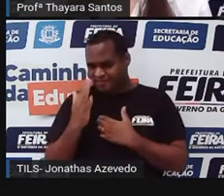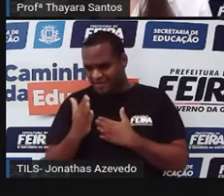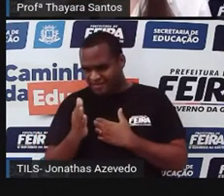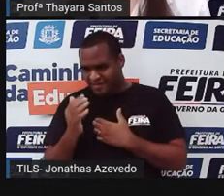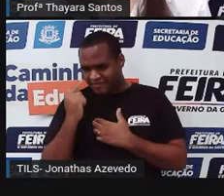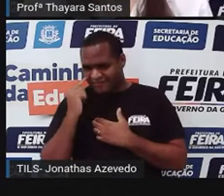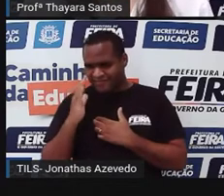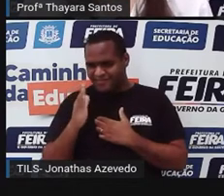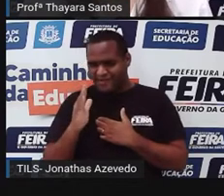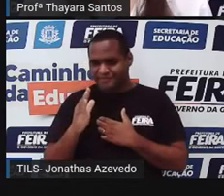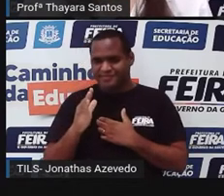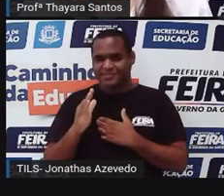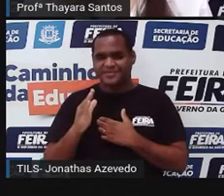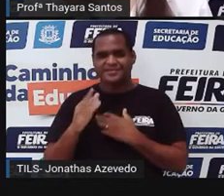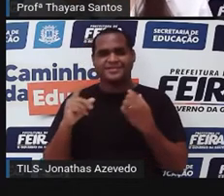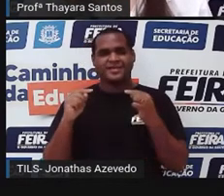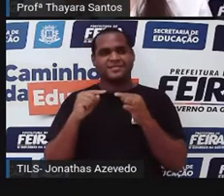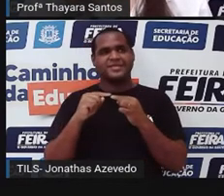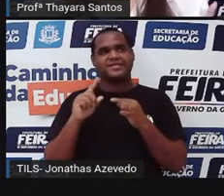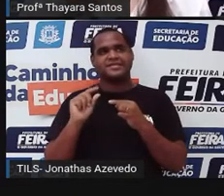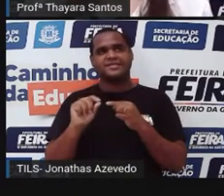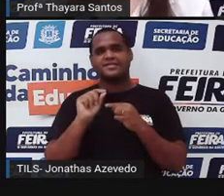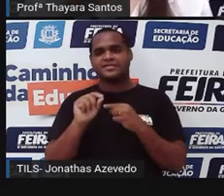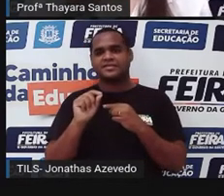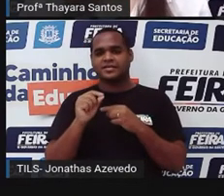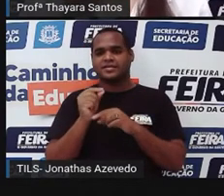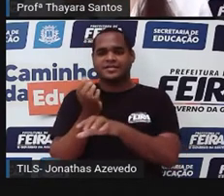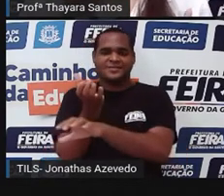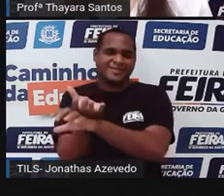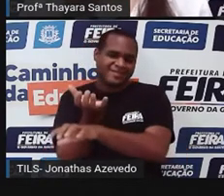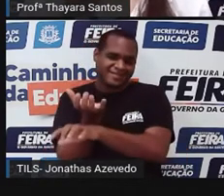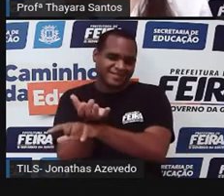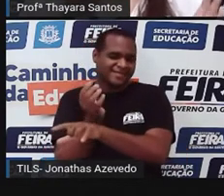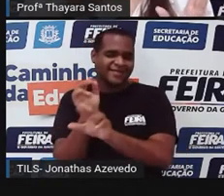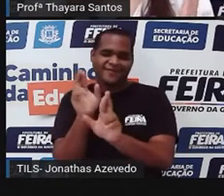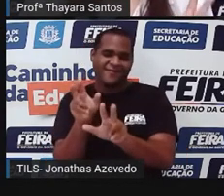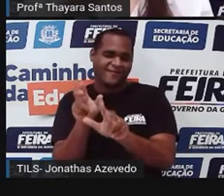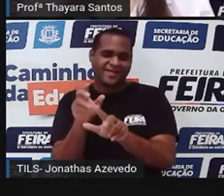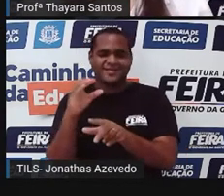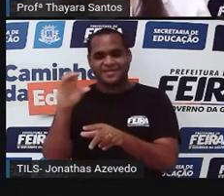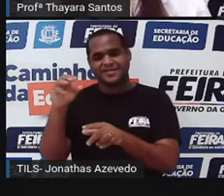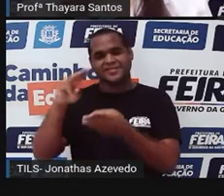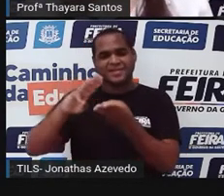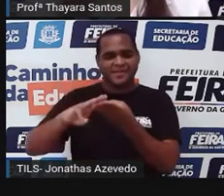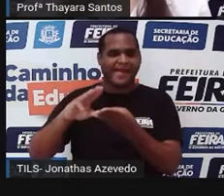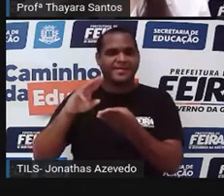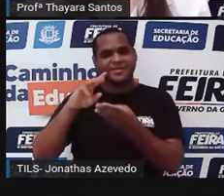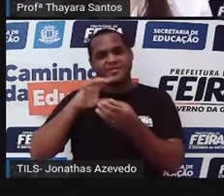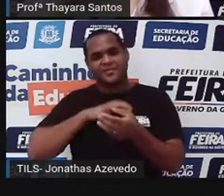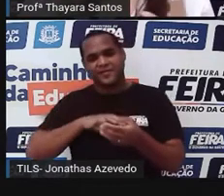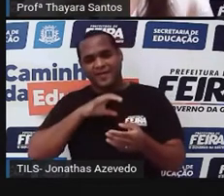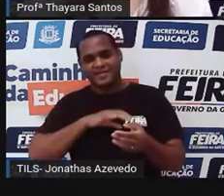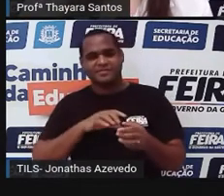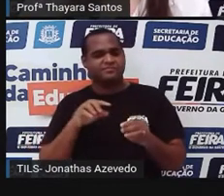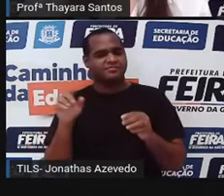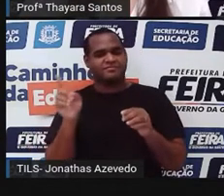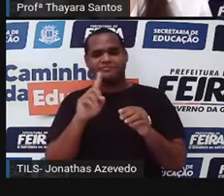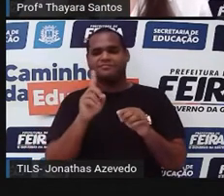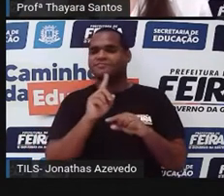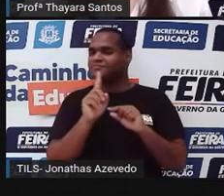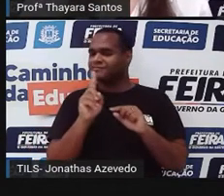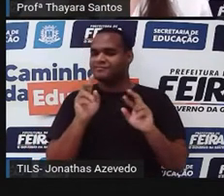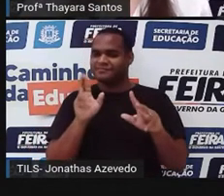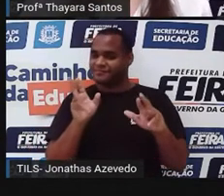falar em matéria? Não é aquela matéria que a gente estuda na escola, as matérias nas ciências, matemática, português. Não é essa